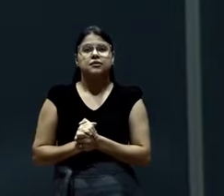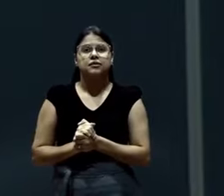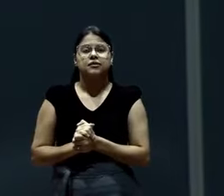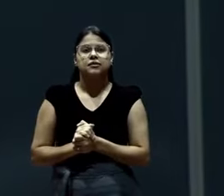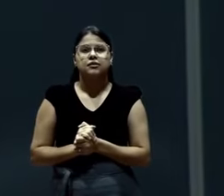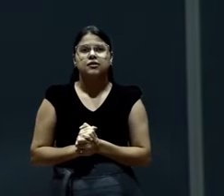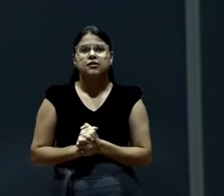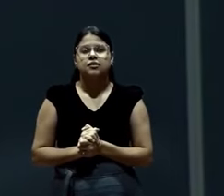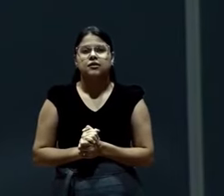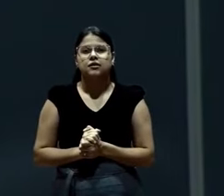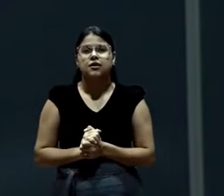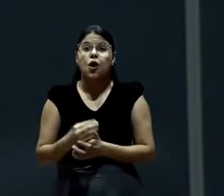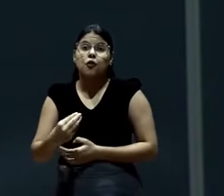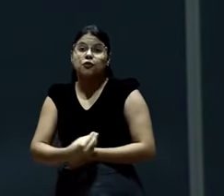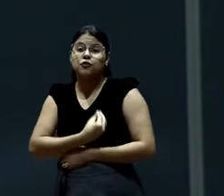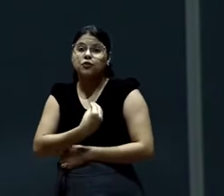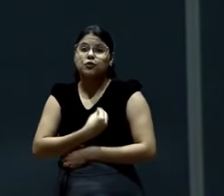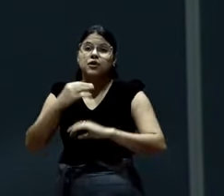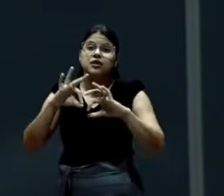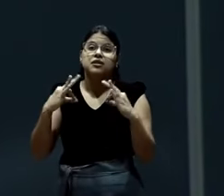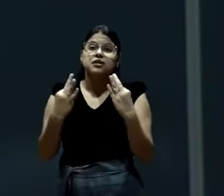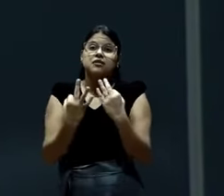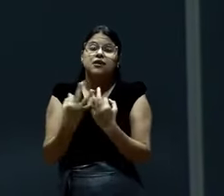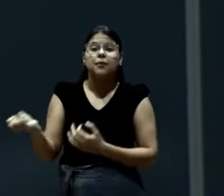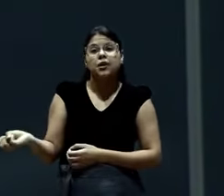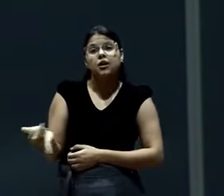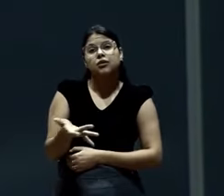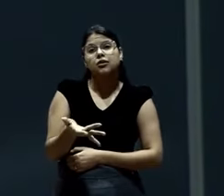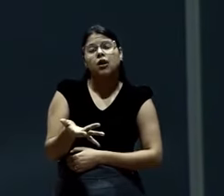Entrei por uma família. E minha mulher.